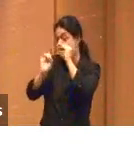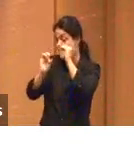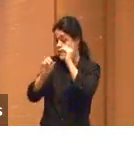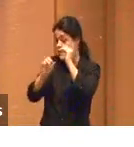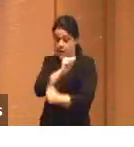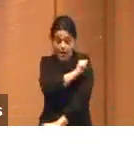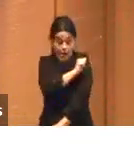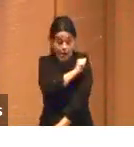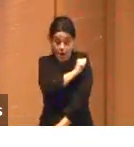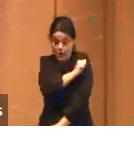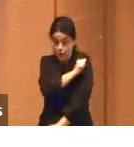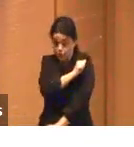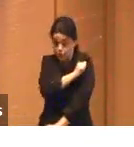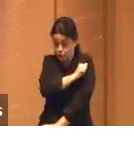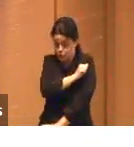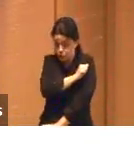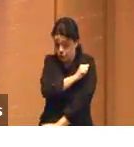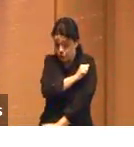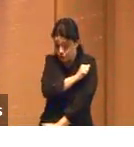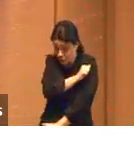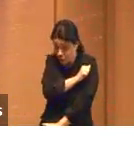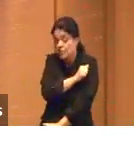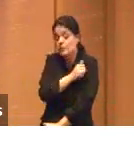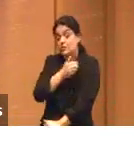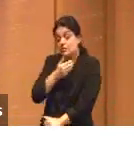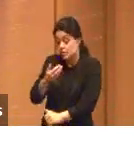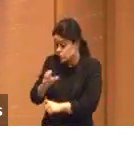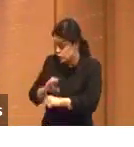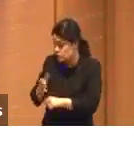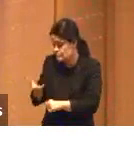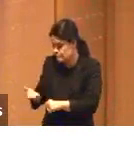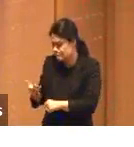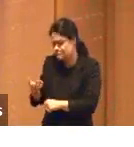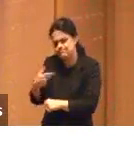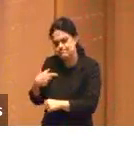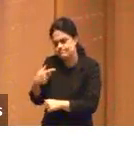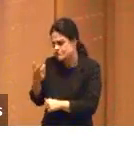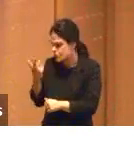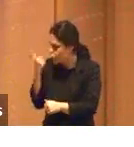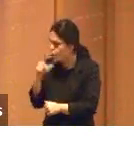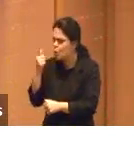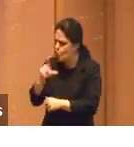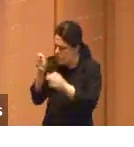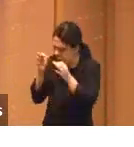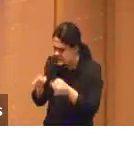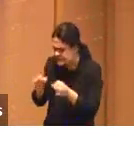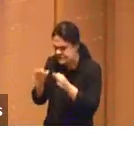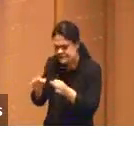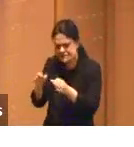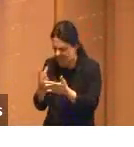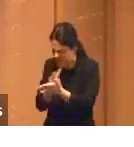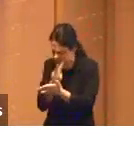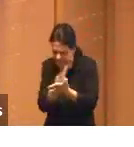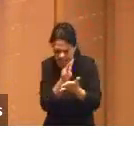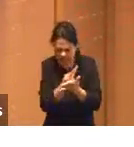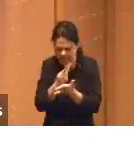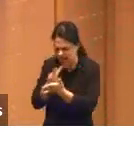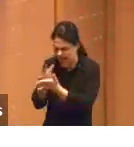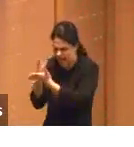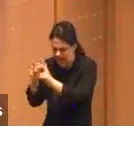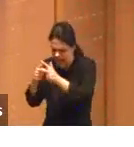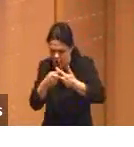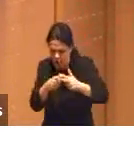para os meus alunos de graduação que estão começando no mercado, ele programa muito bem, tira os erros em conta dos